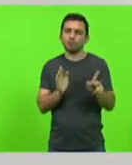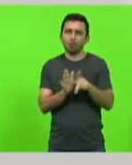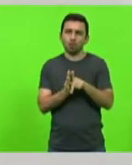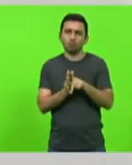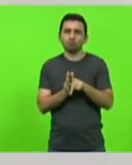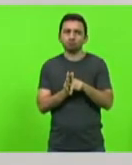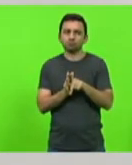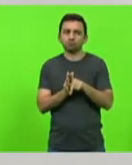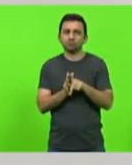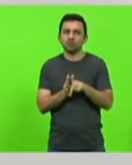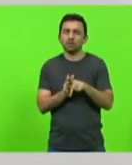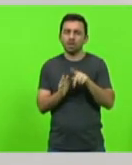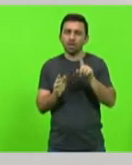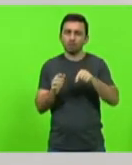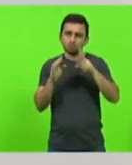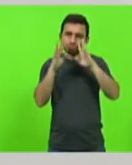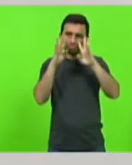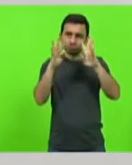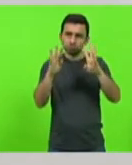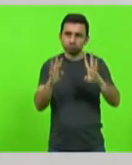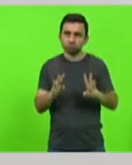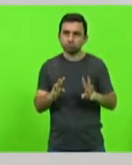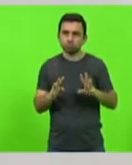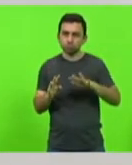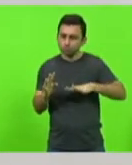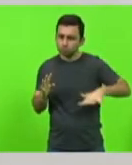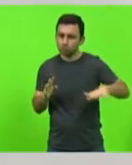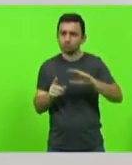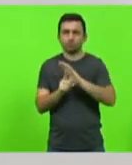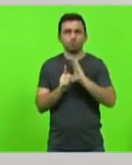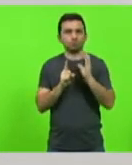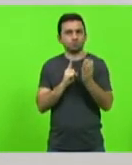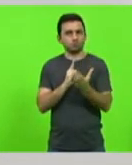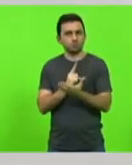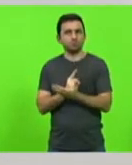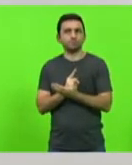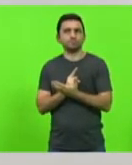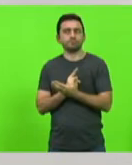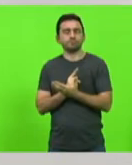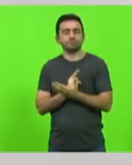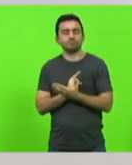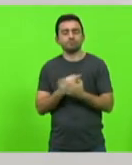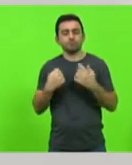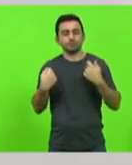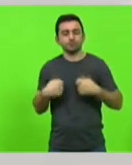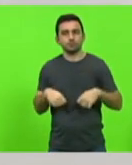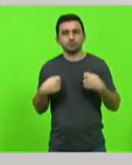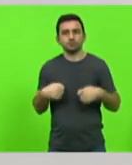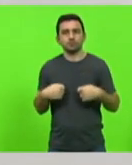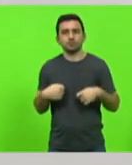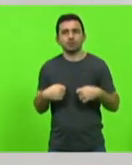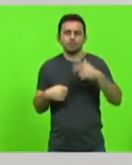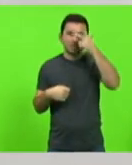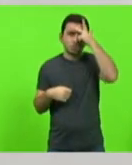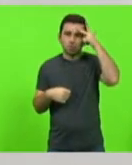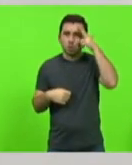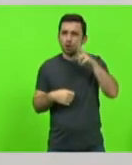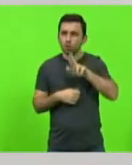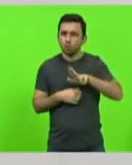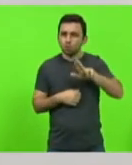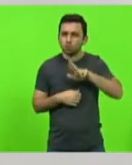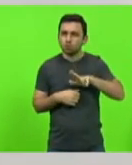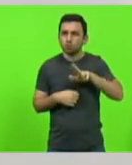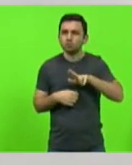para chamarmos atenção da nossa comunidade, chamarmos atenção efetiva as pessoas que utilizam dos